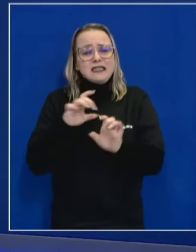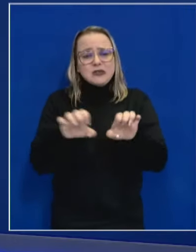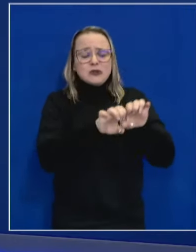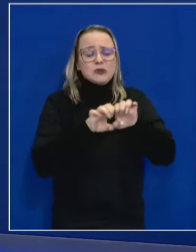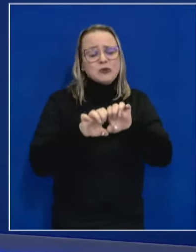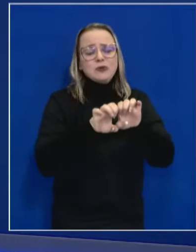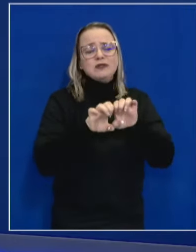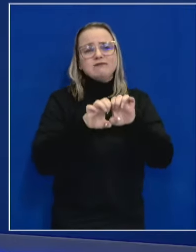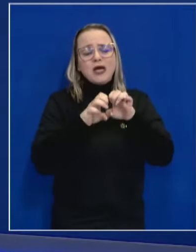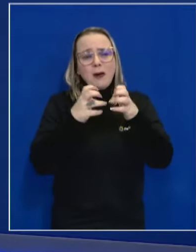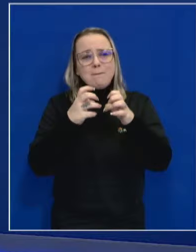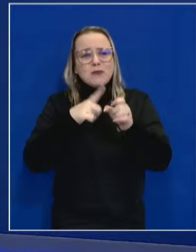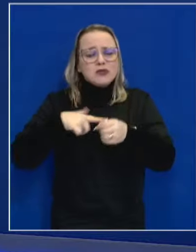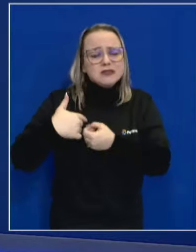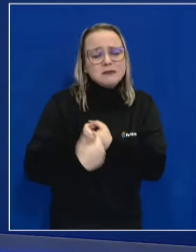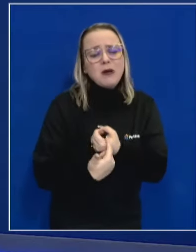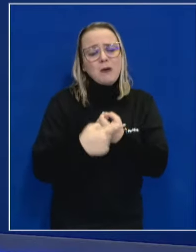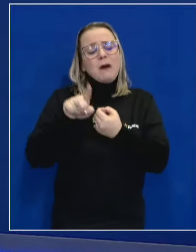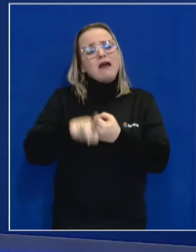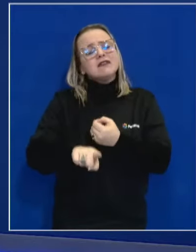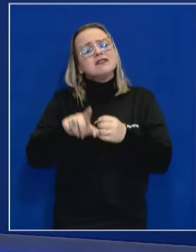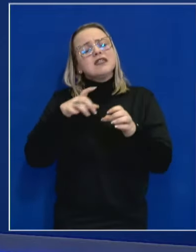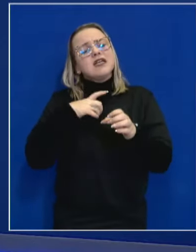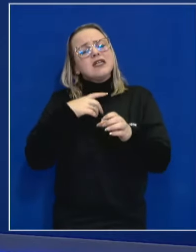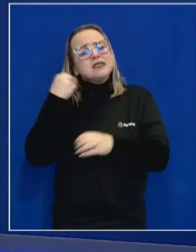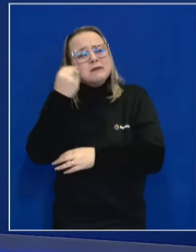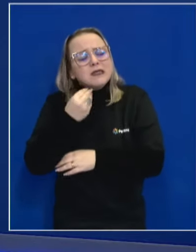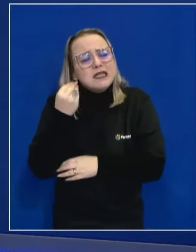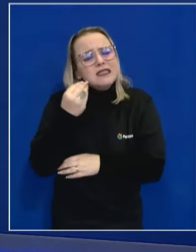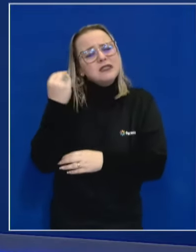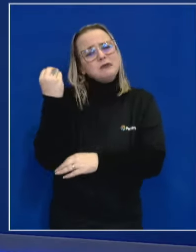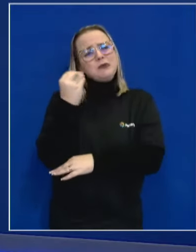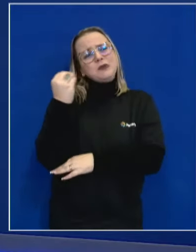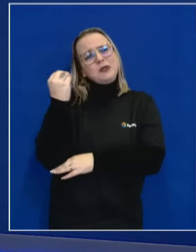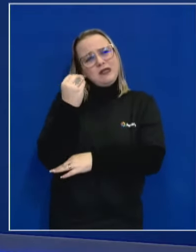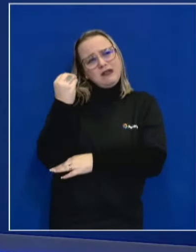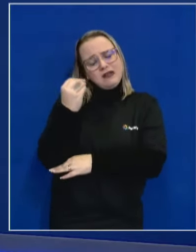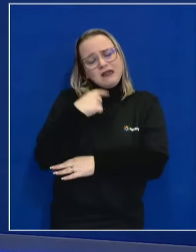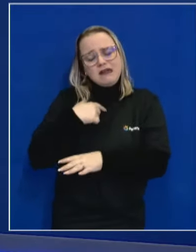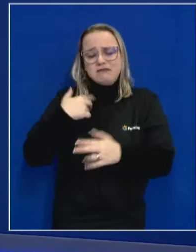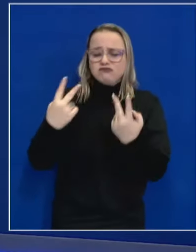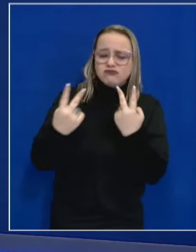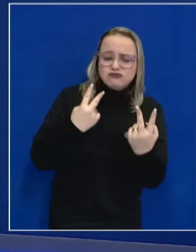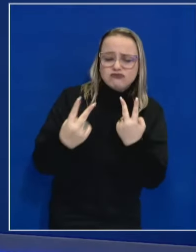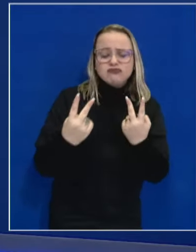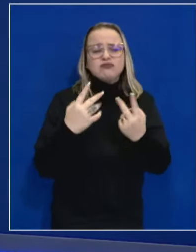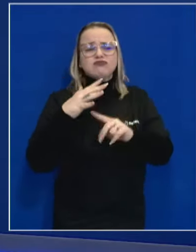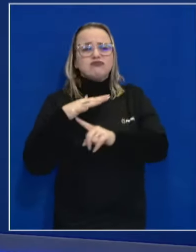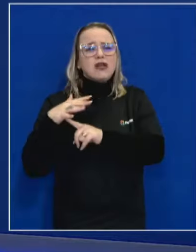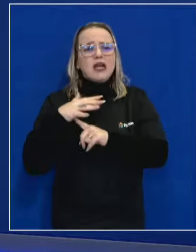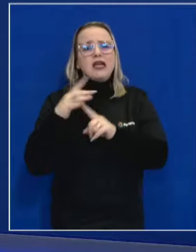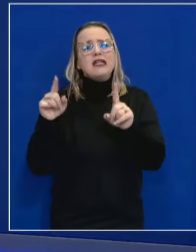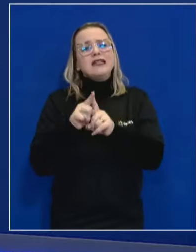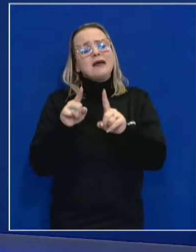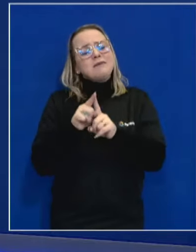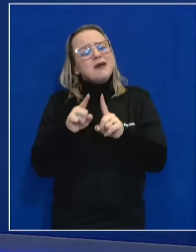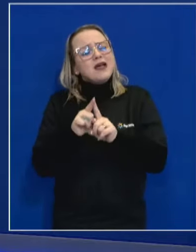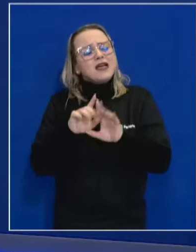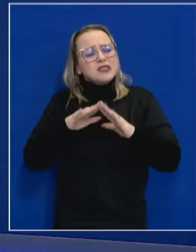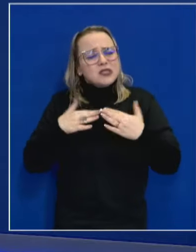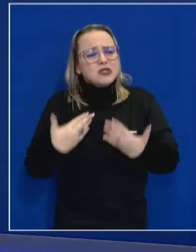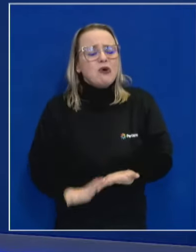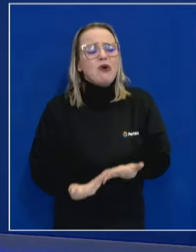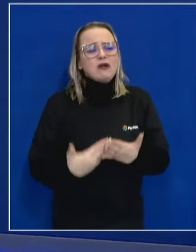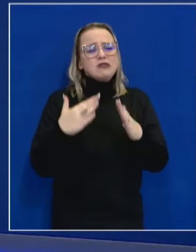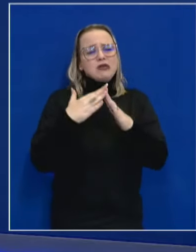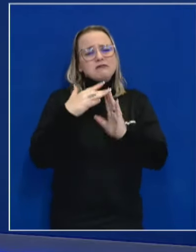municipal para qualificar essa experiência do cidadão porto-alegrense com as calçadas, com as paradas de ônibus, com as escolas, com os postos de saúde